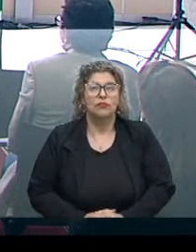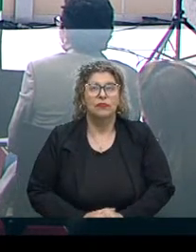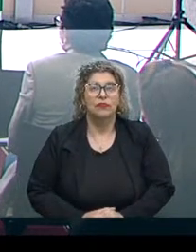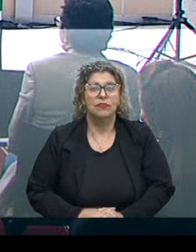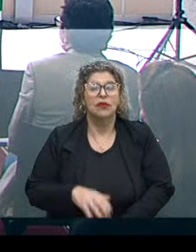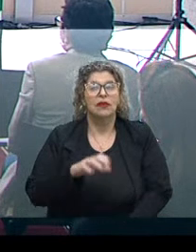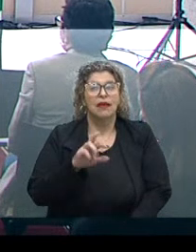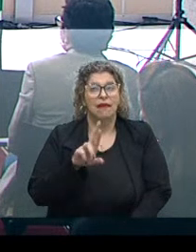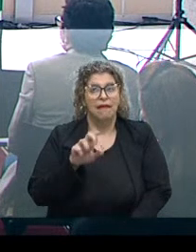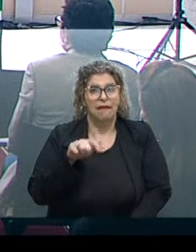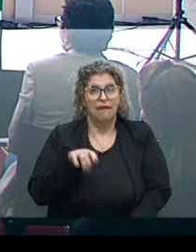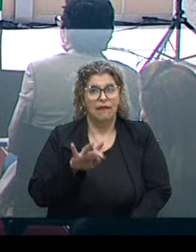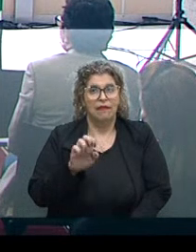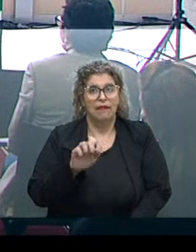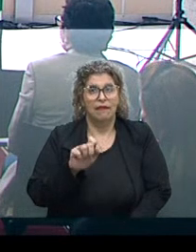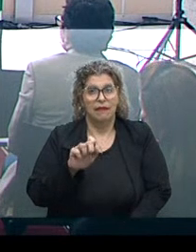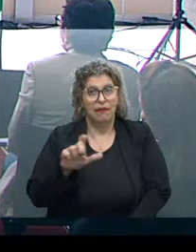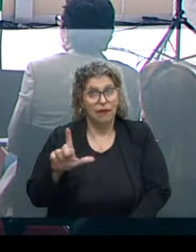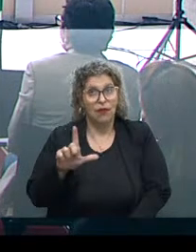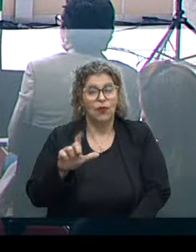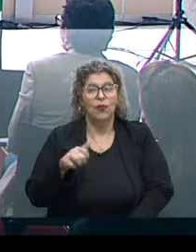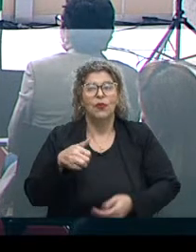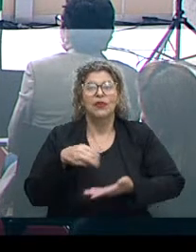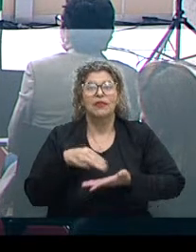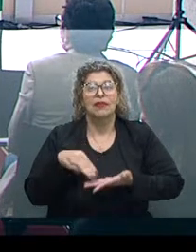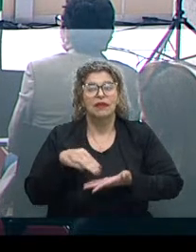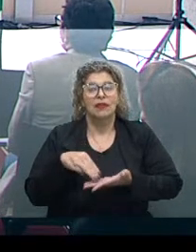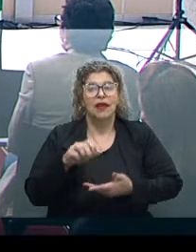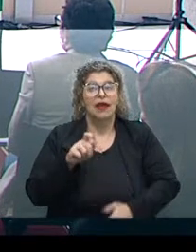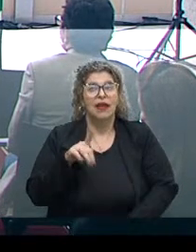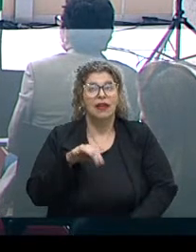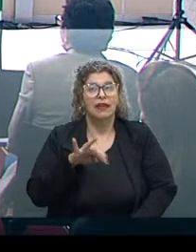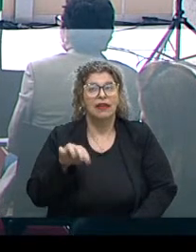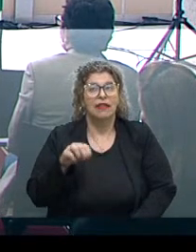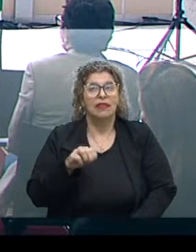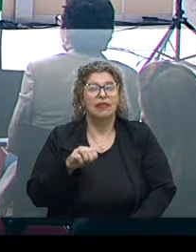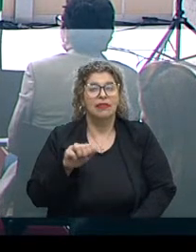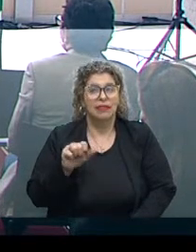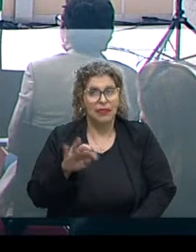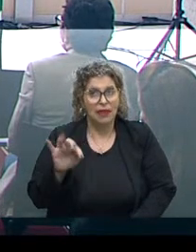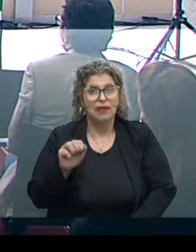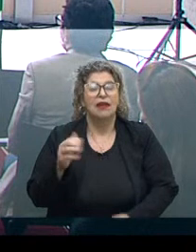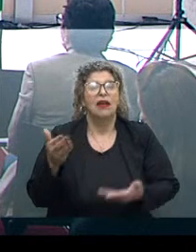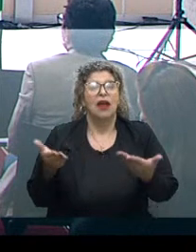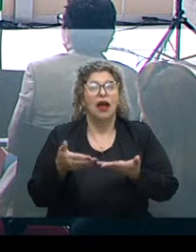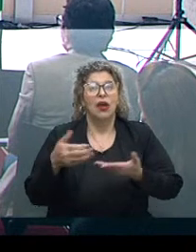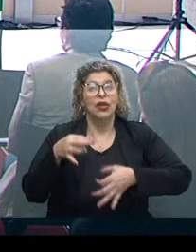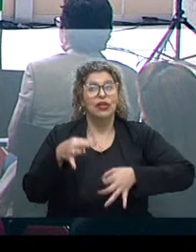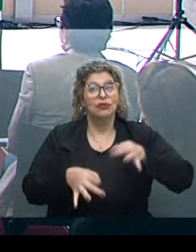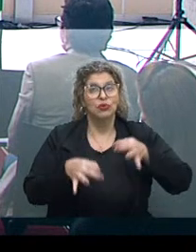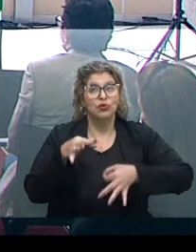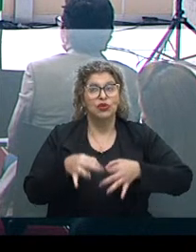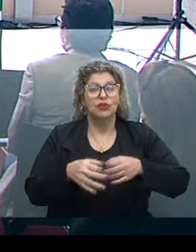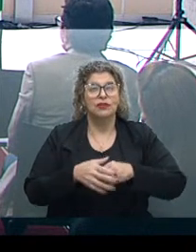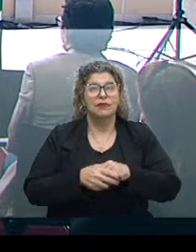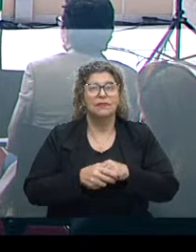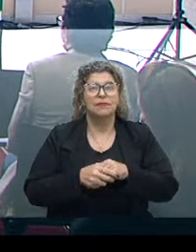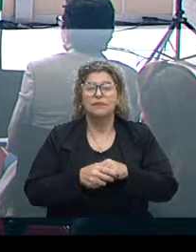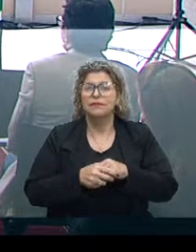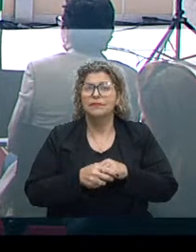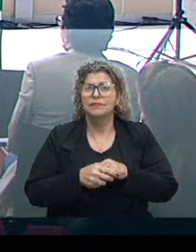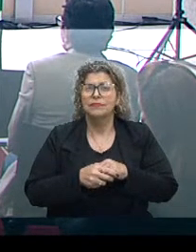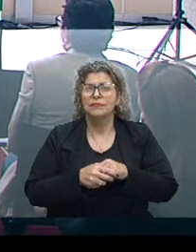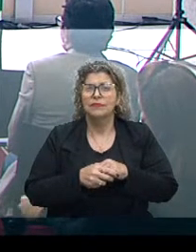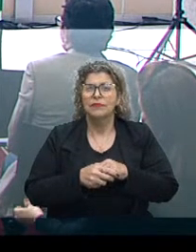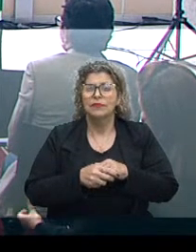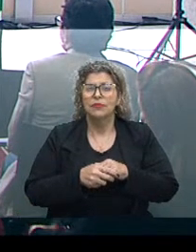a secretária Raquel Teixeira, na Educação, secretária Arita, na Saúde, e agora o secretário Mauro Rauch, de Justiça, no que